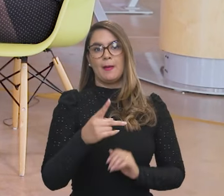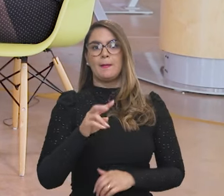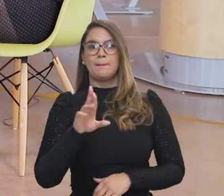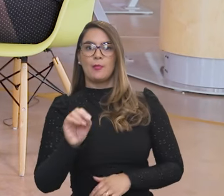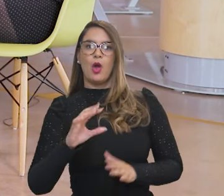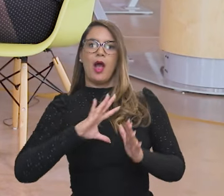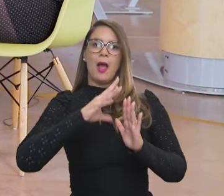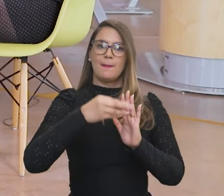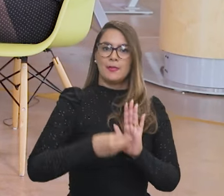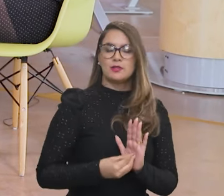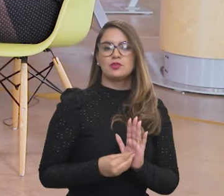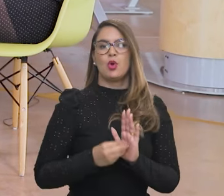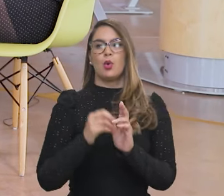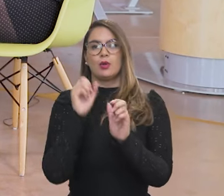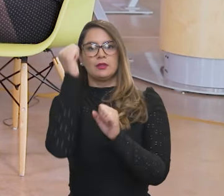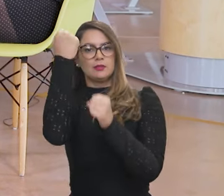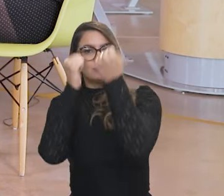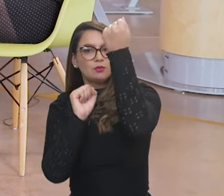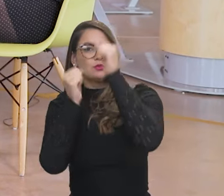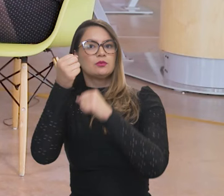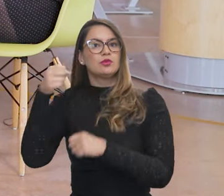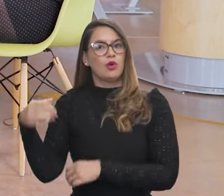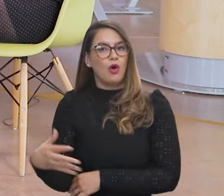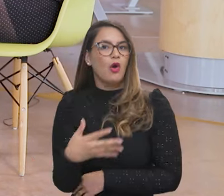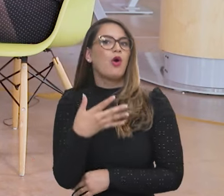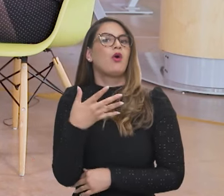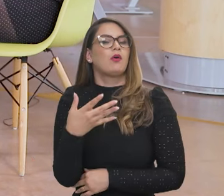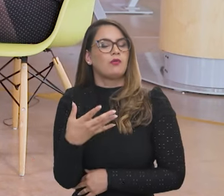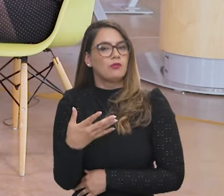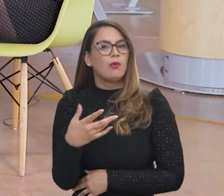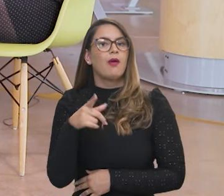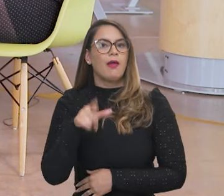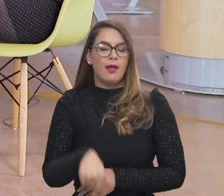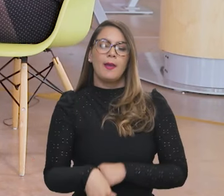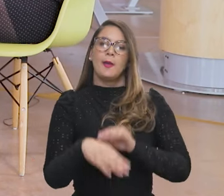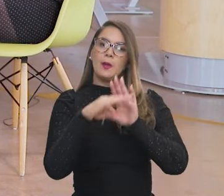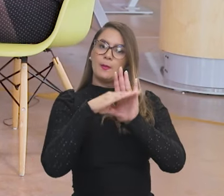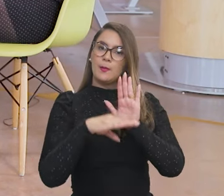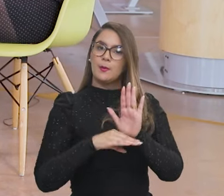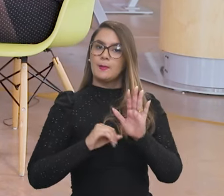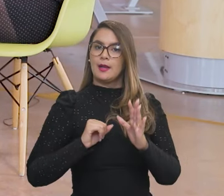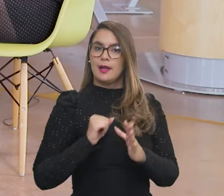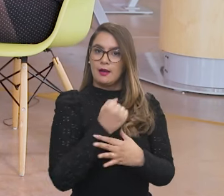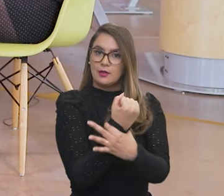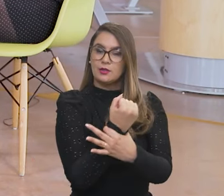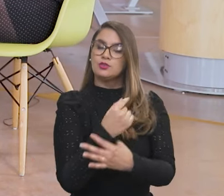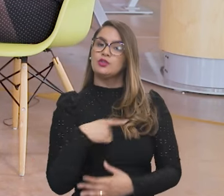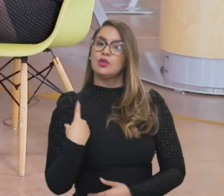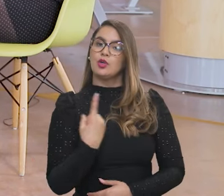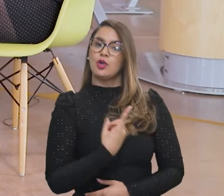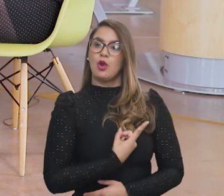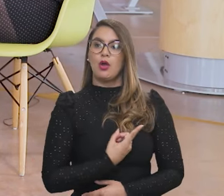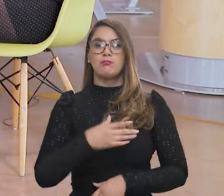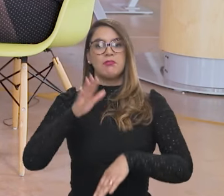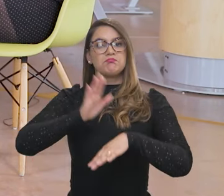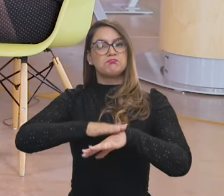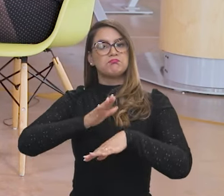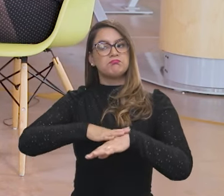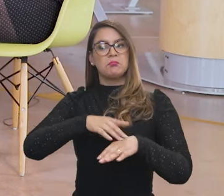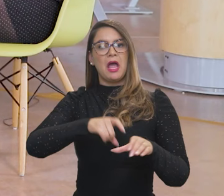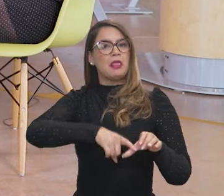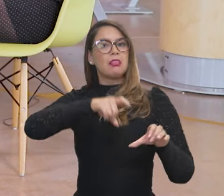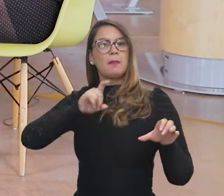do ProAmazônia, o programa da reindustrialização. É o programa para poder garantir que a gente seja mais